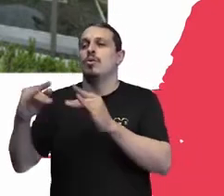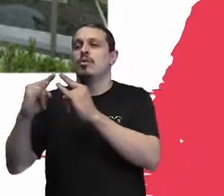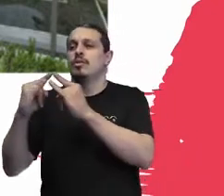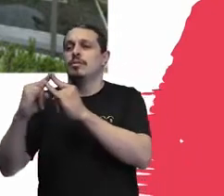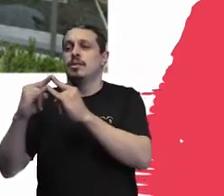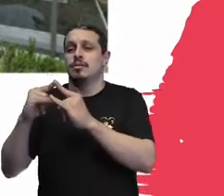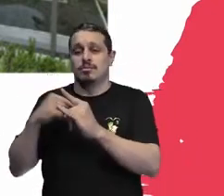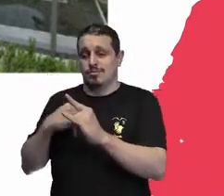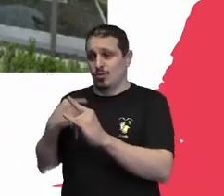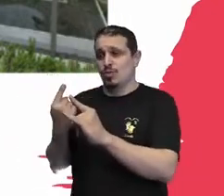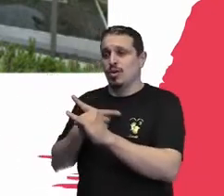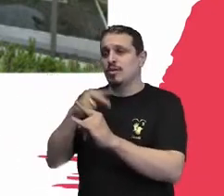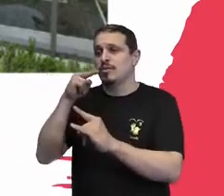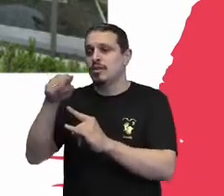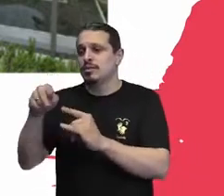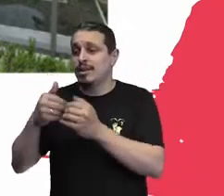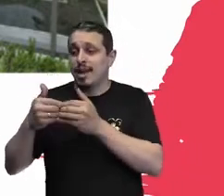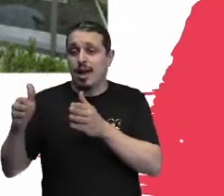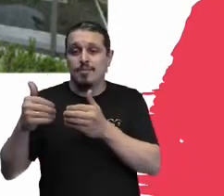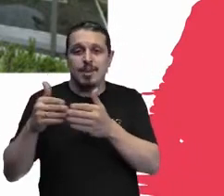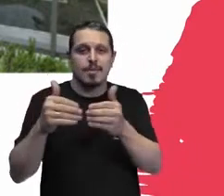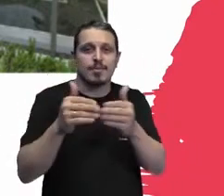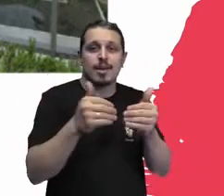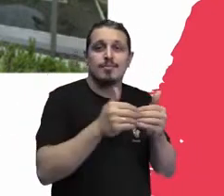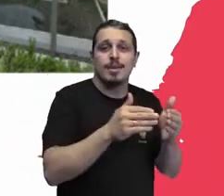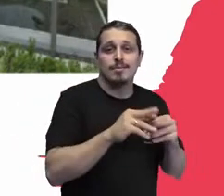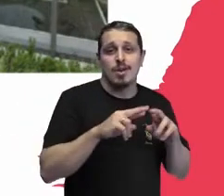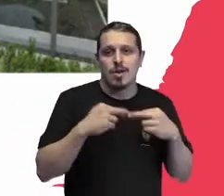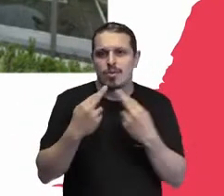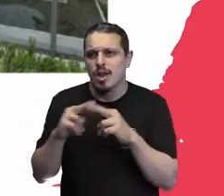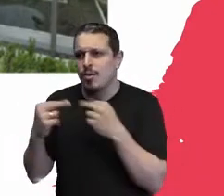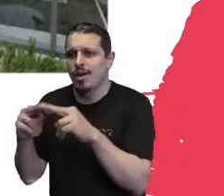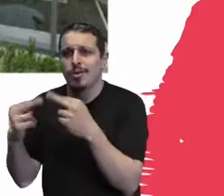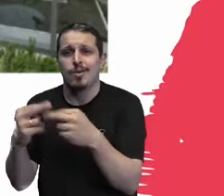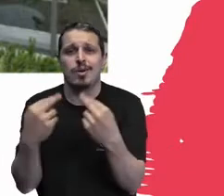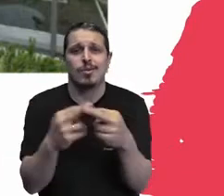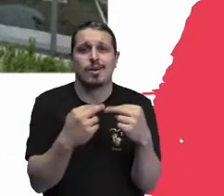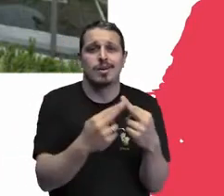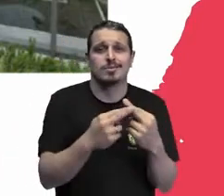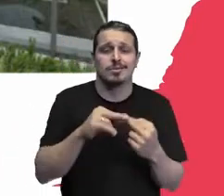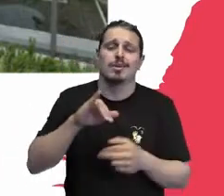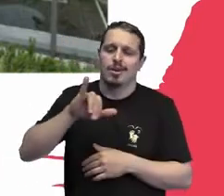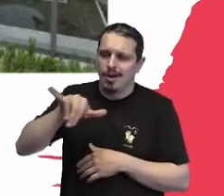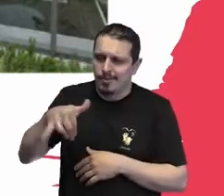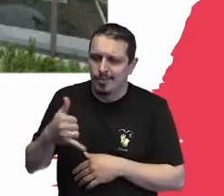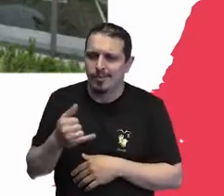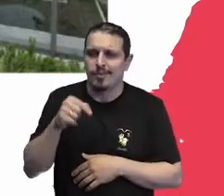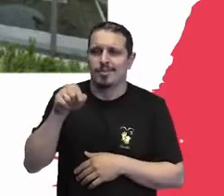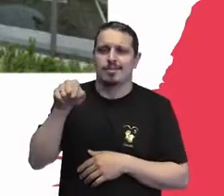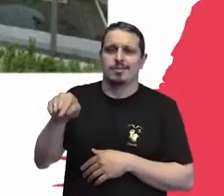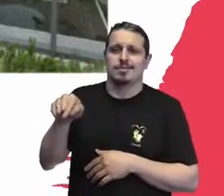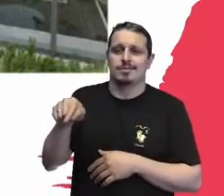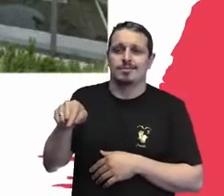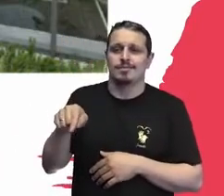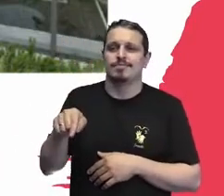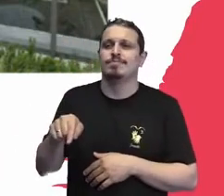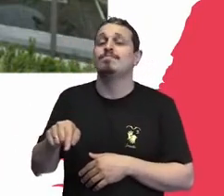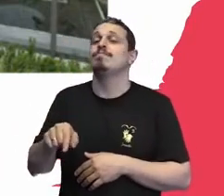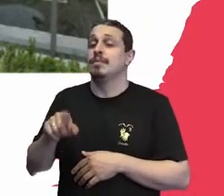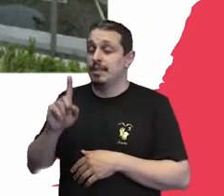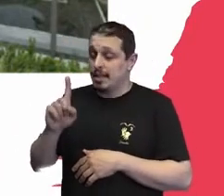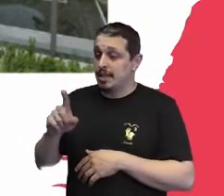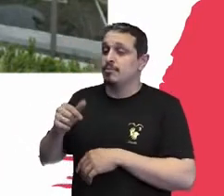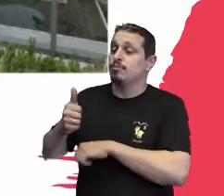direito, começou a abrir reunião, a Thaisa vem, antes do Chico, suas marias, ela é uma profissional do mercado